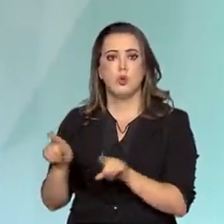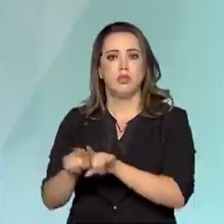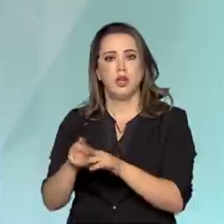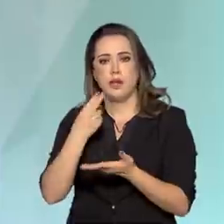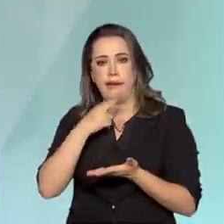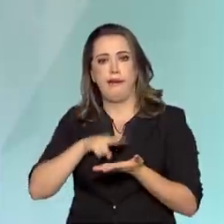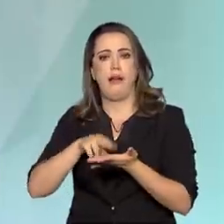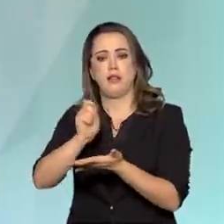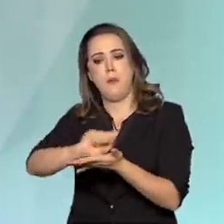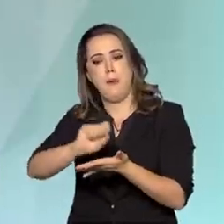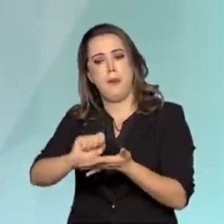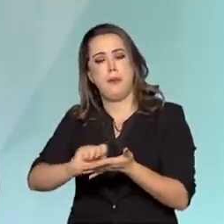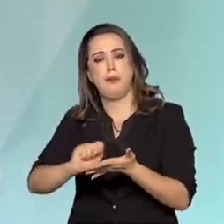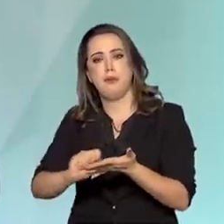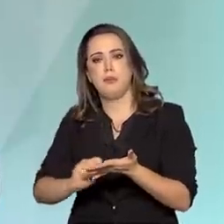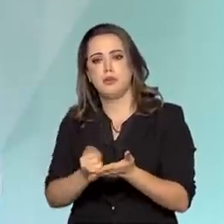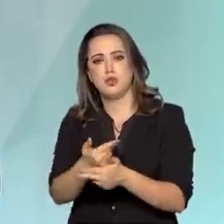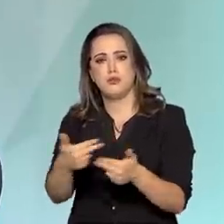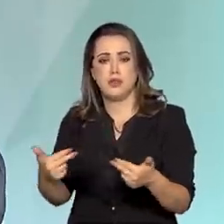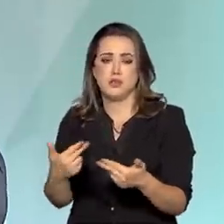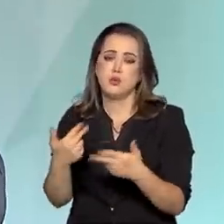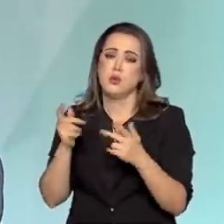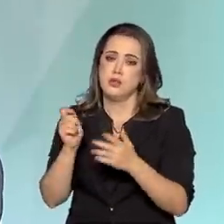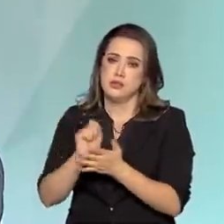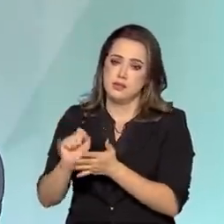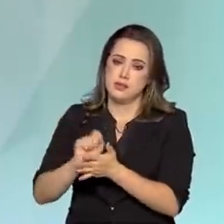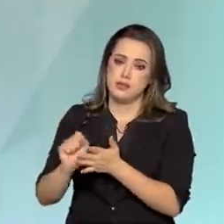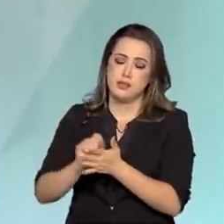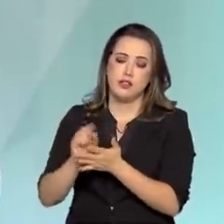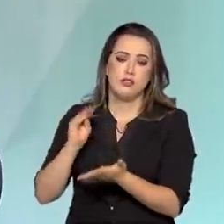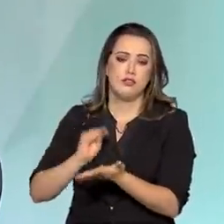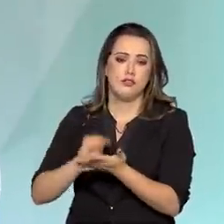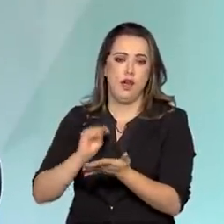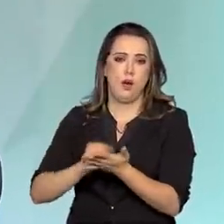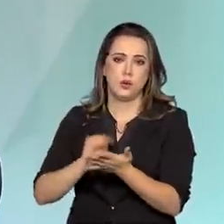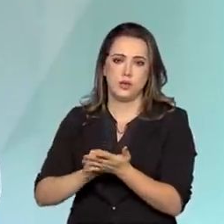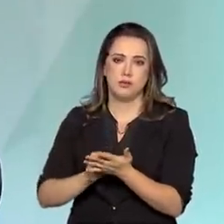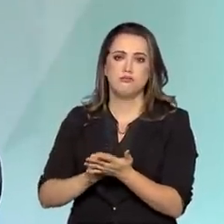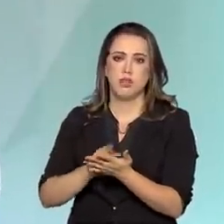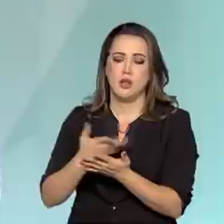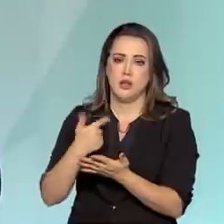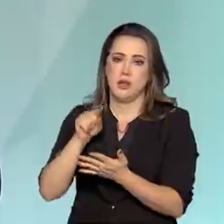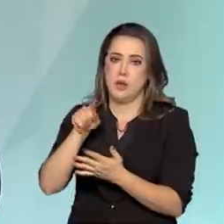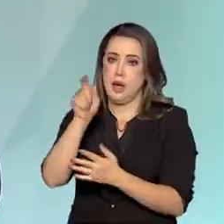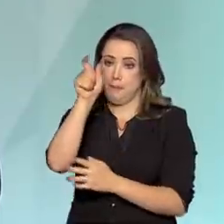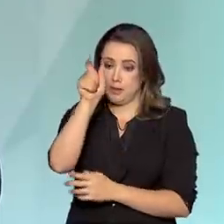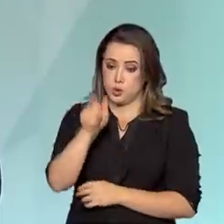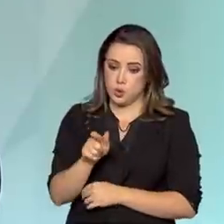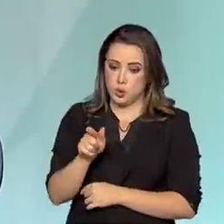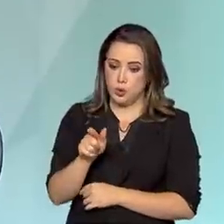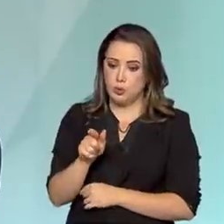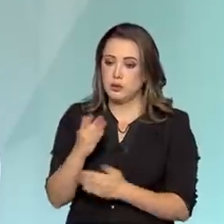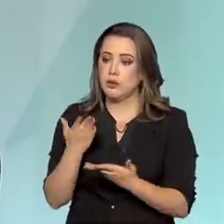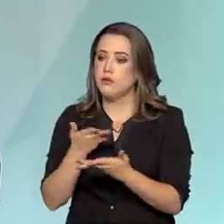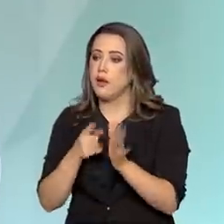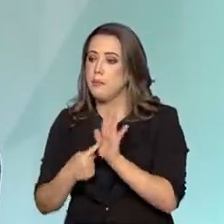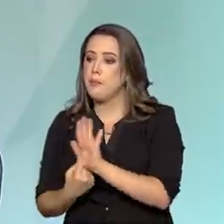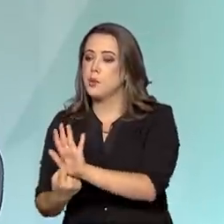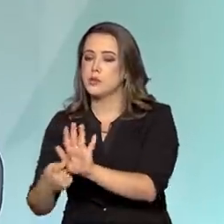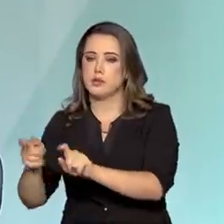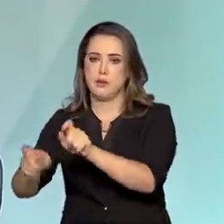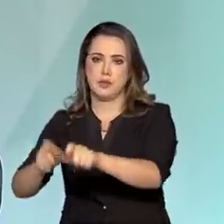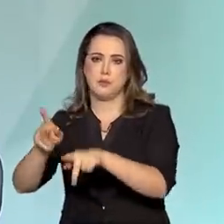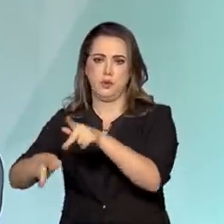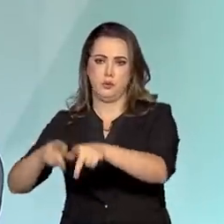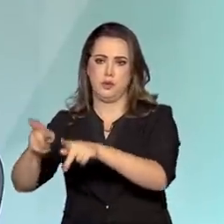assim, são muitos itens e eu acho que falta justamente o mediador entre o público geral e o